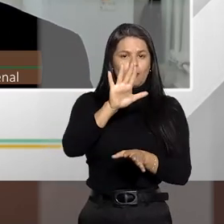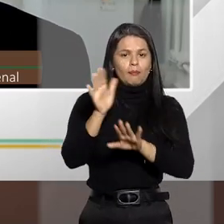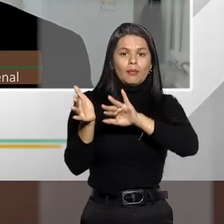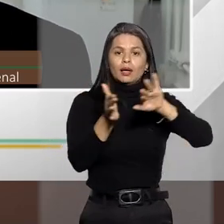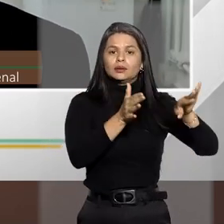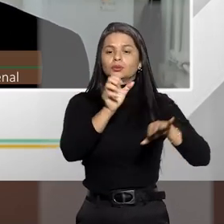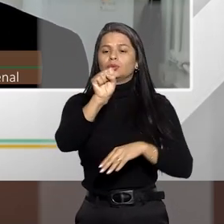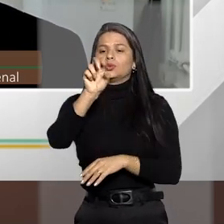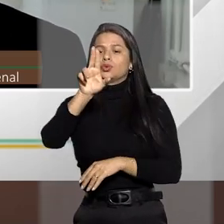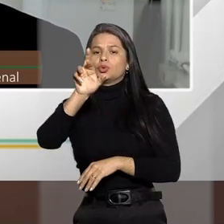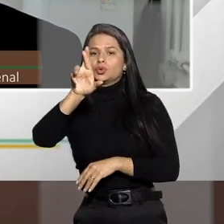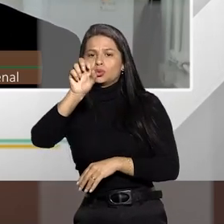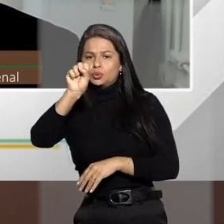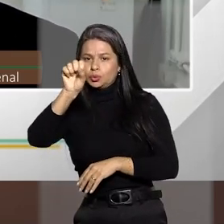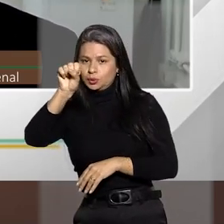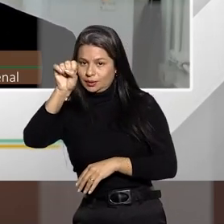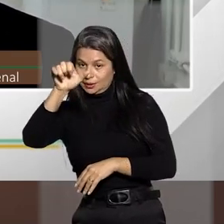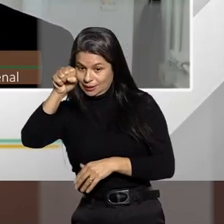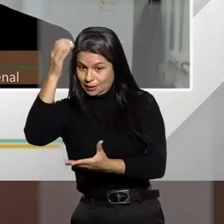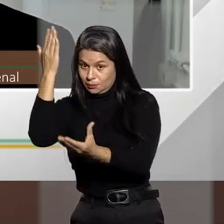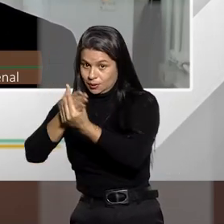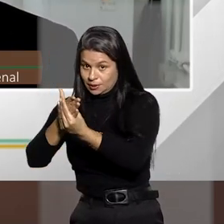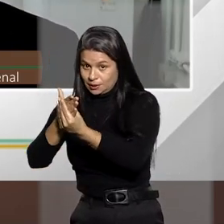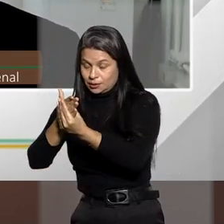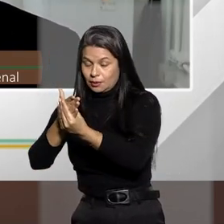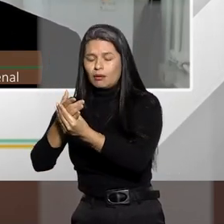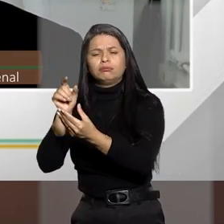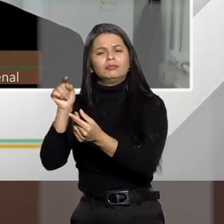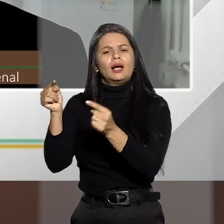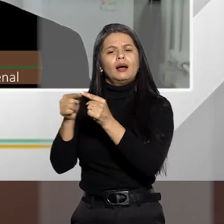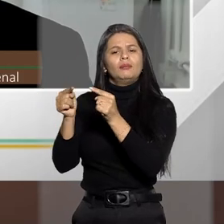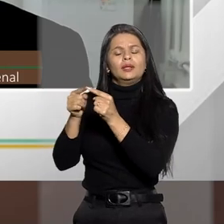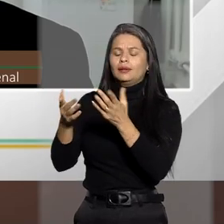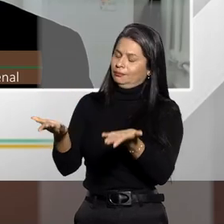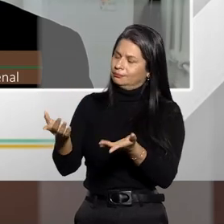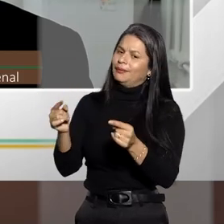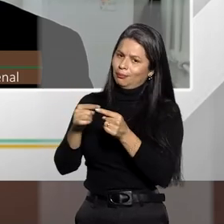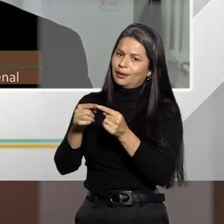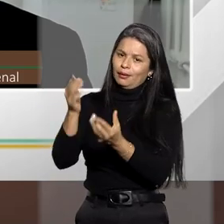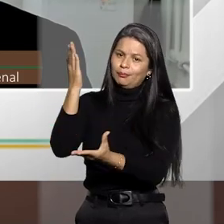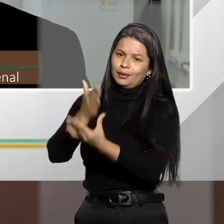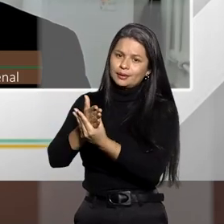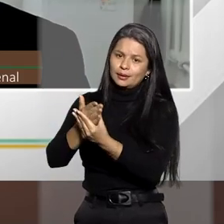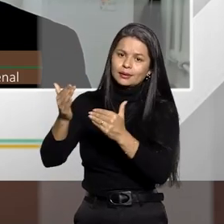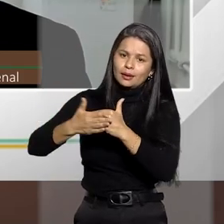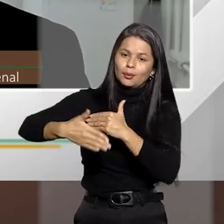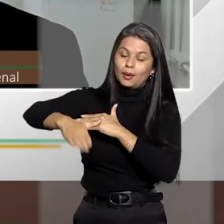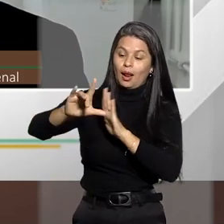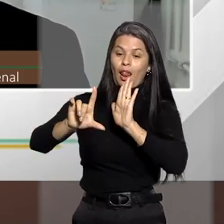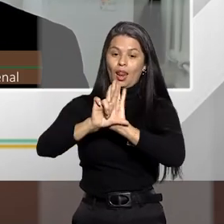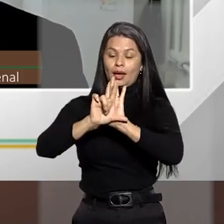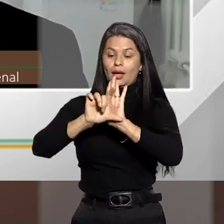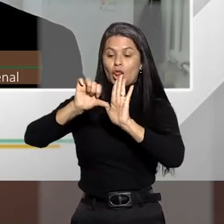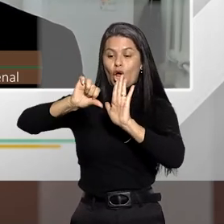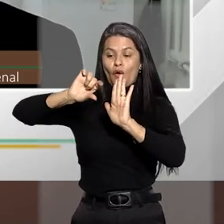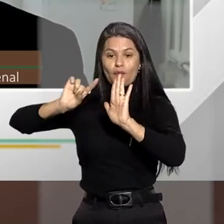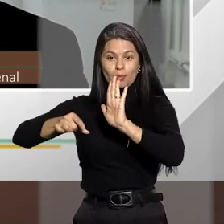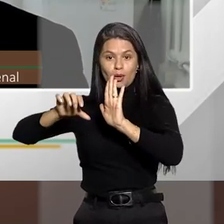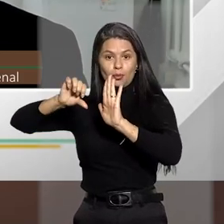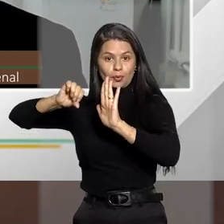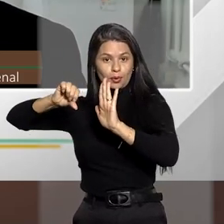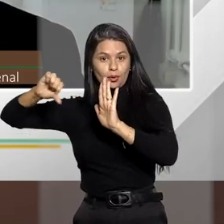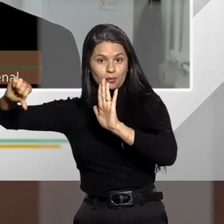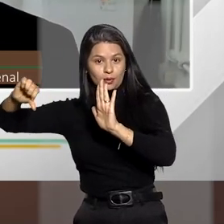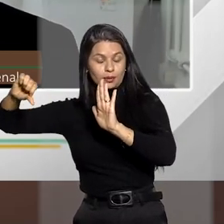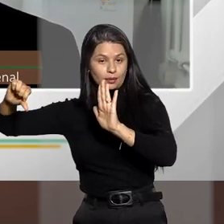é uma medida, como o próprio nome diz, processual, e que surge com a lei 9.099, como um